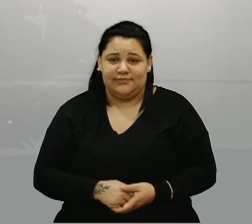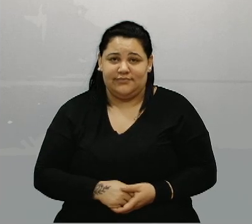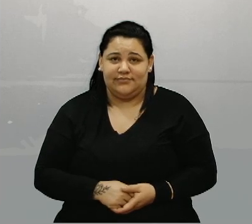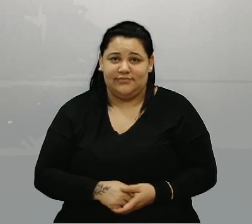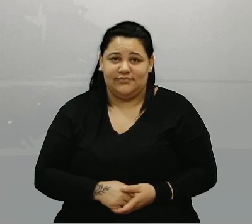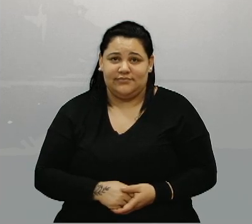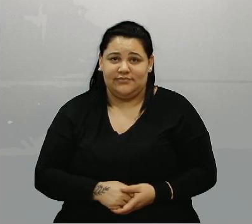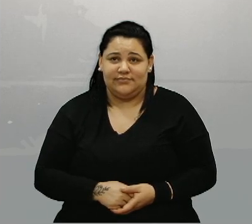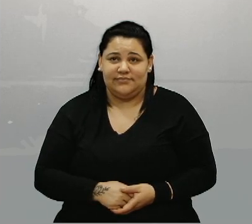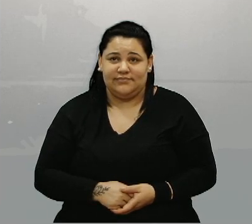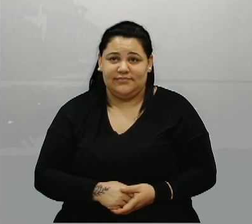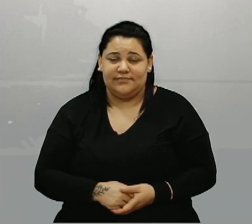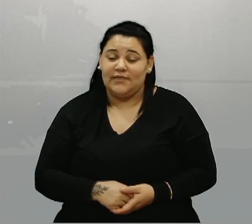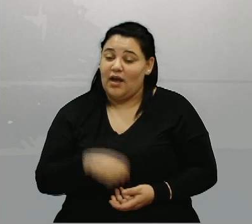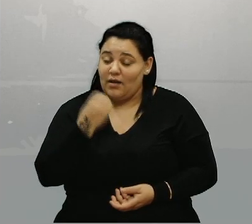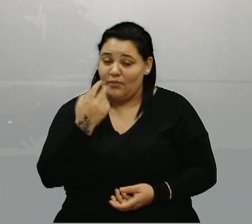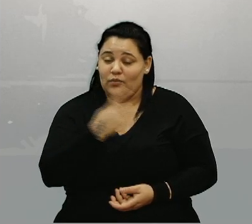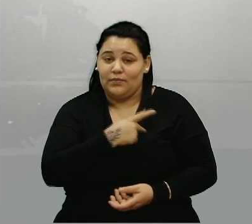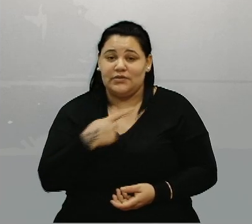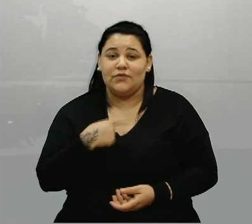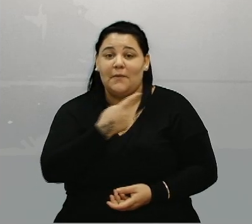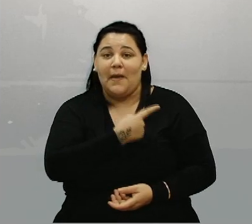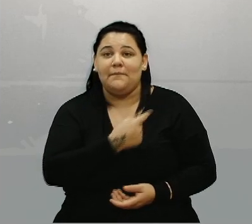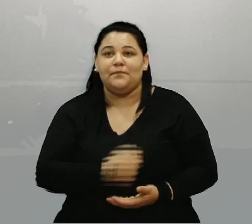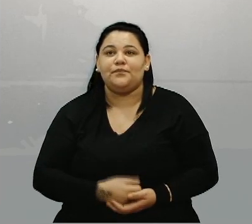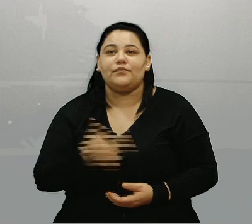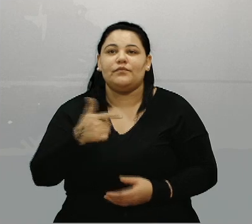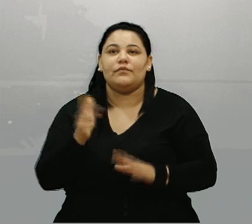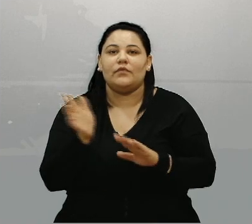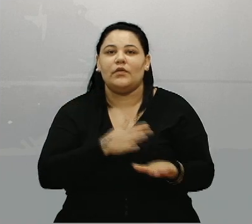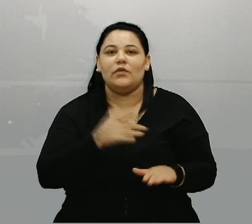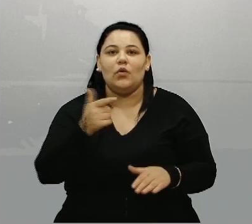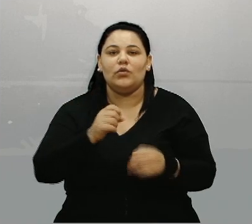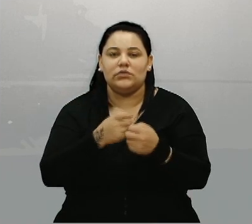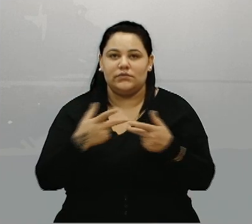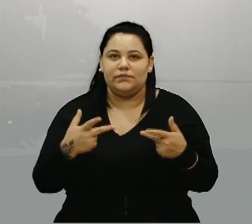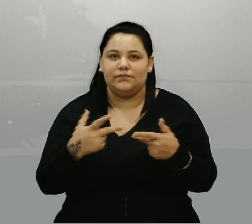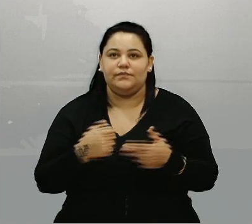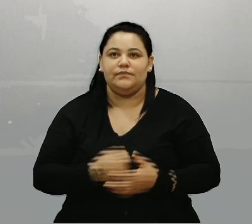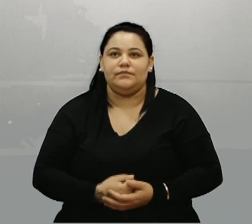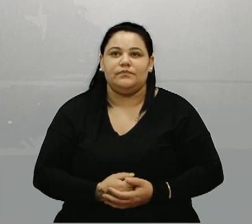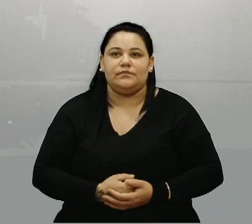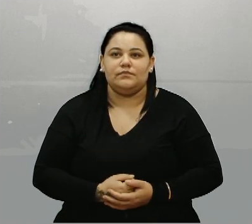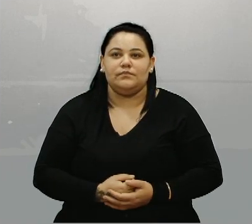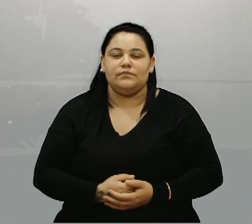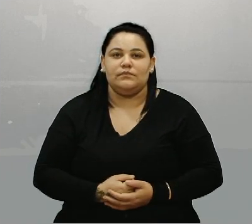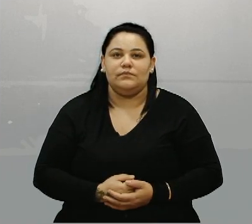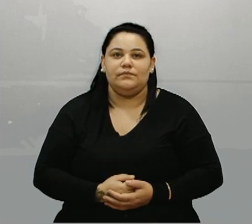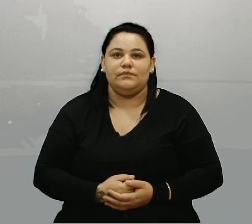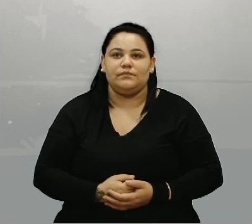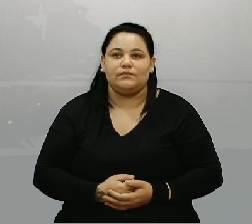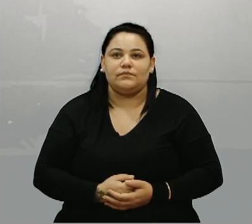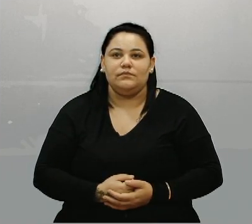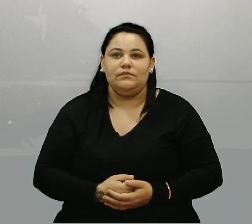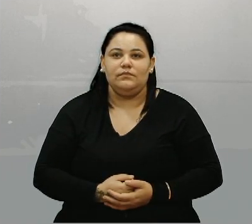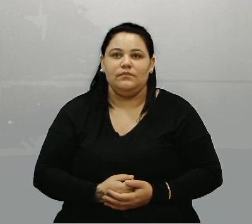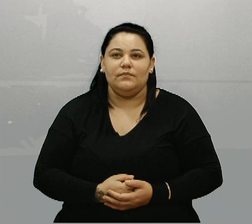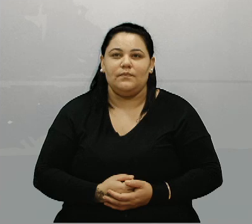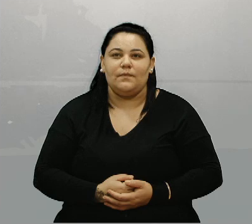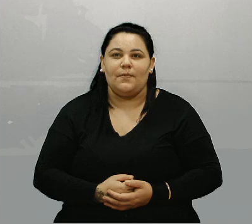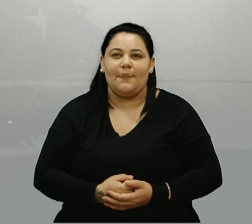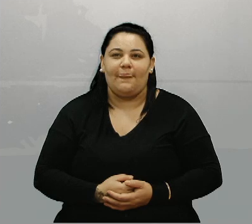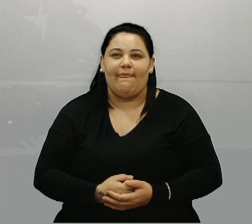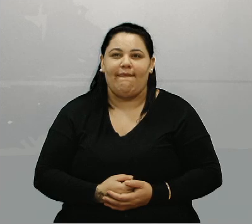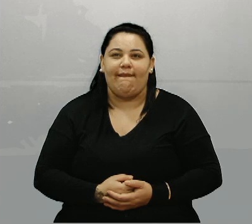está aí. Lá no Bom Pastor. Outra coisa. Outra coisa. Aqui é um buraco no